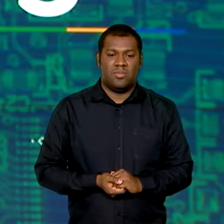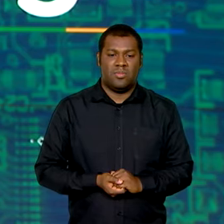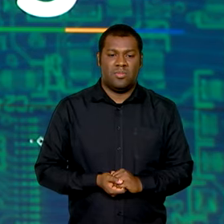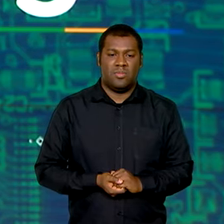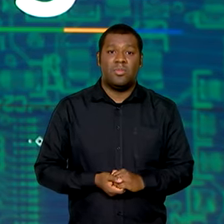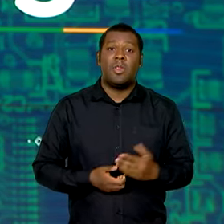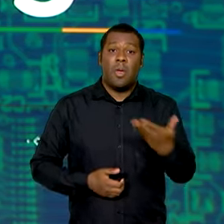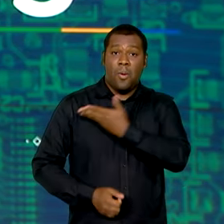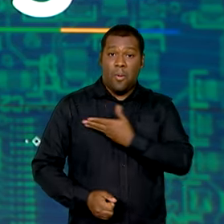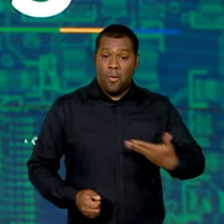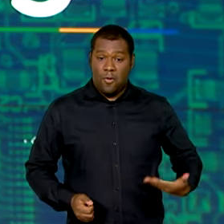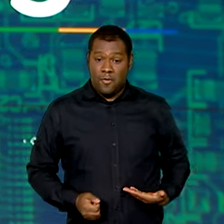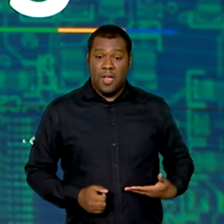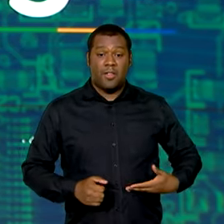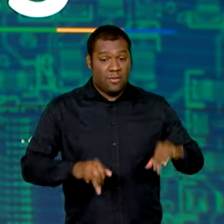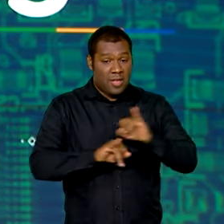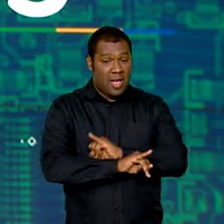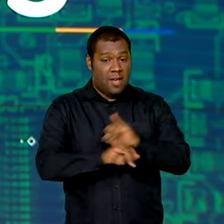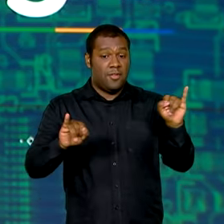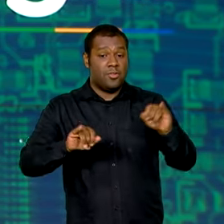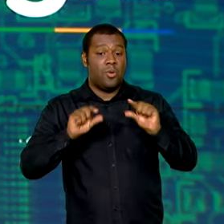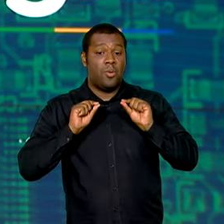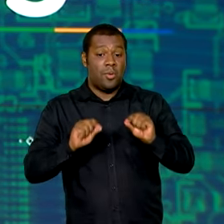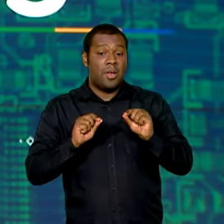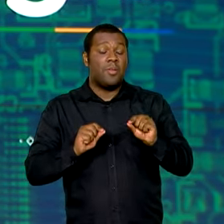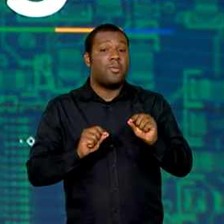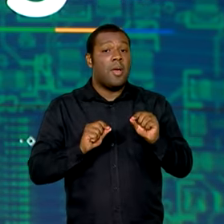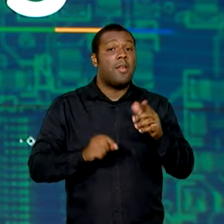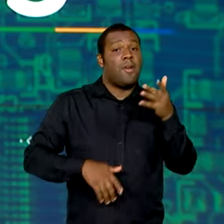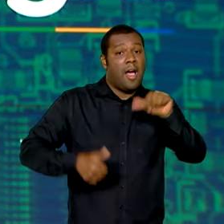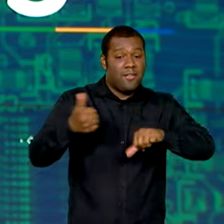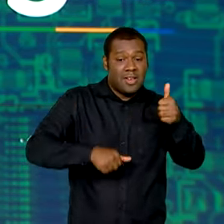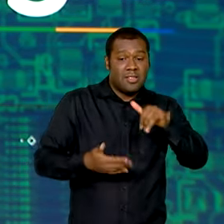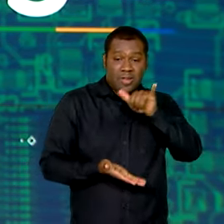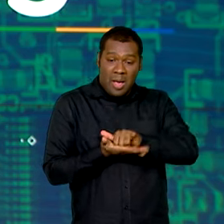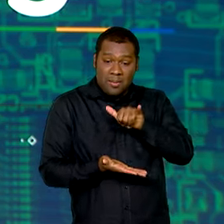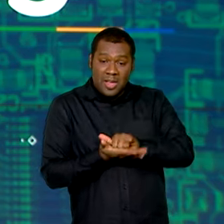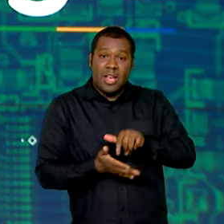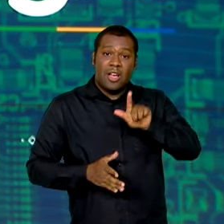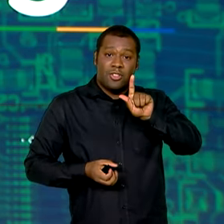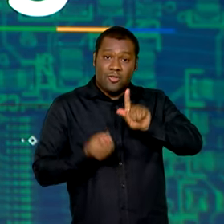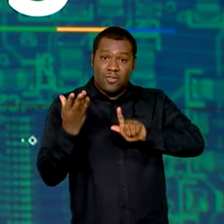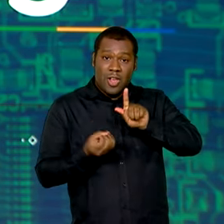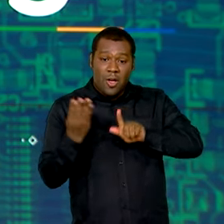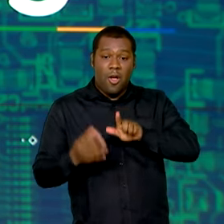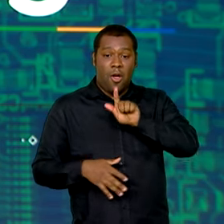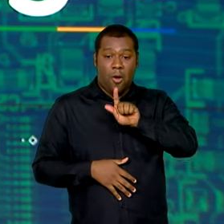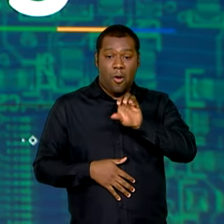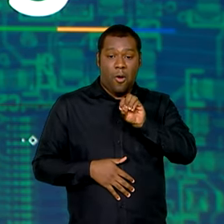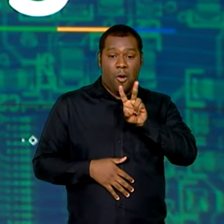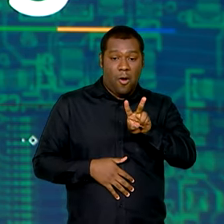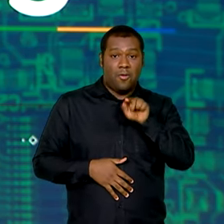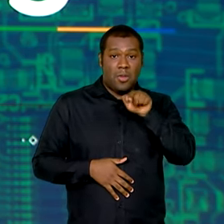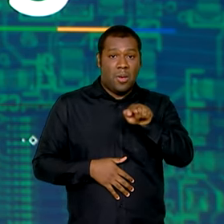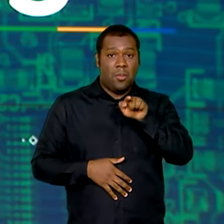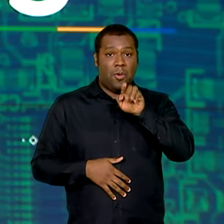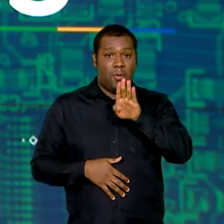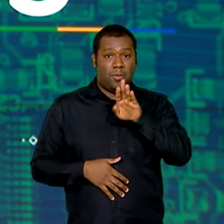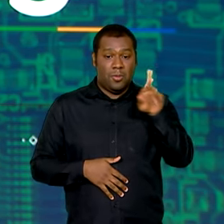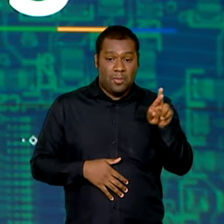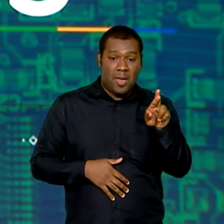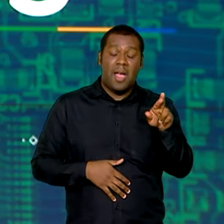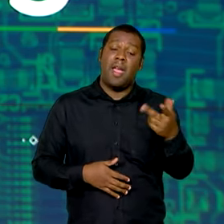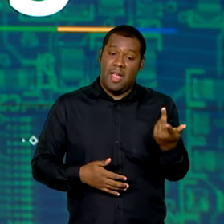O governo atualizou a verificação do aplicativo gov.br, que a partir de agora terá duas etapas para a